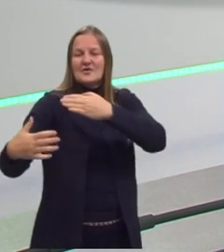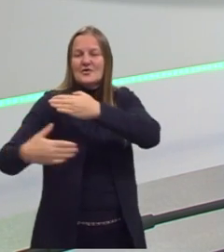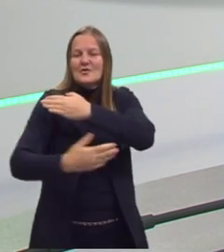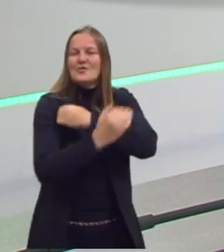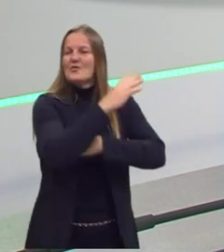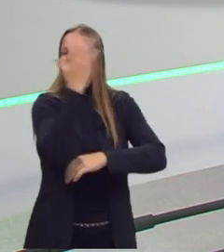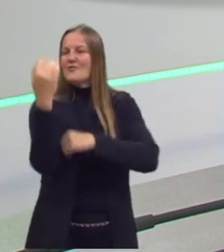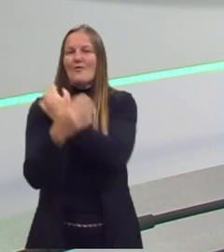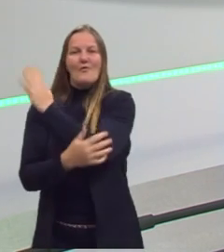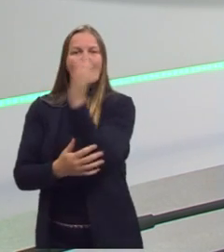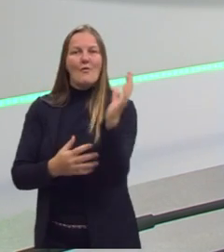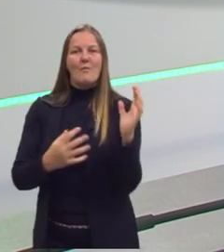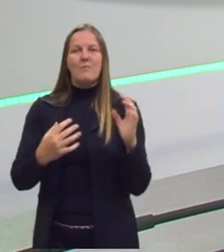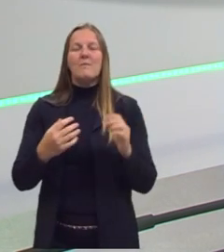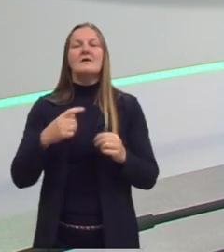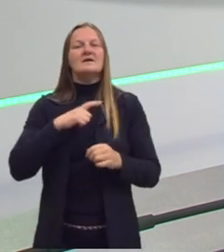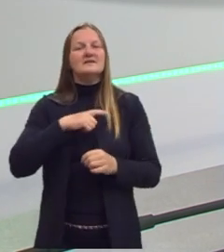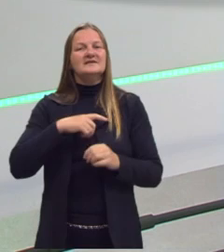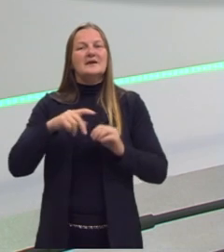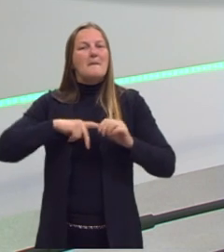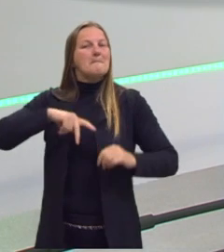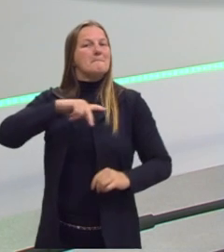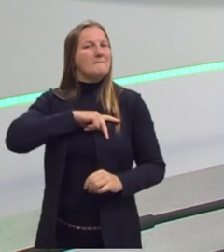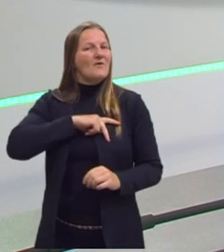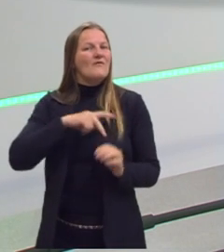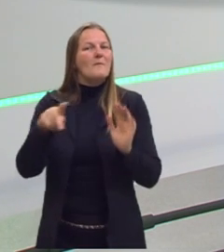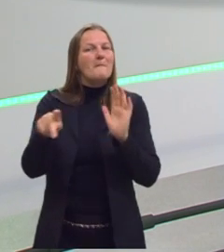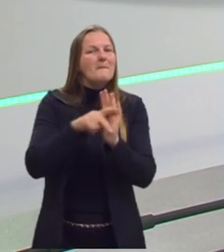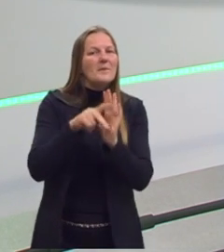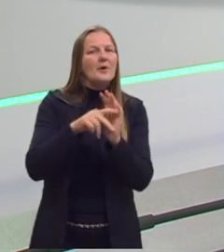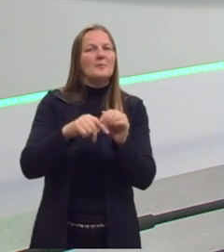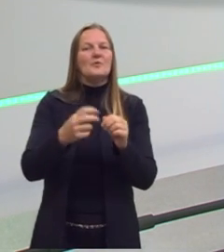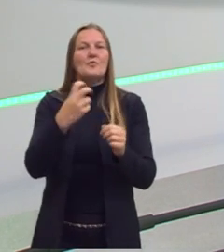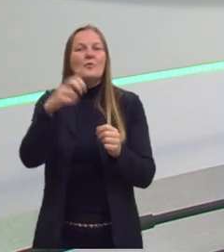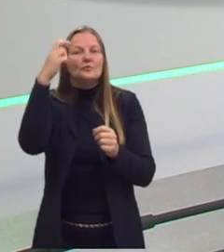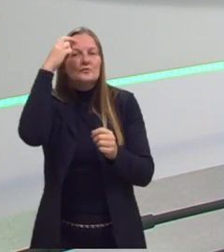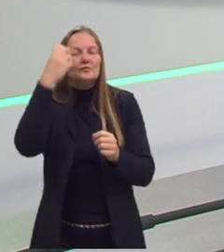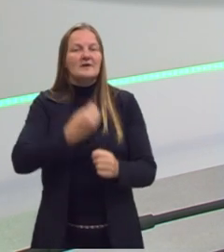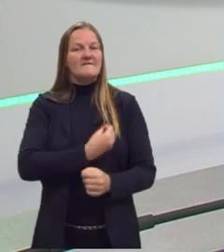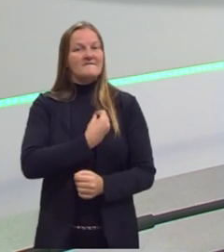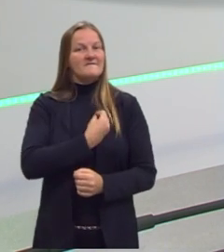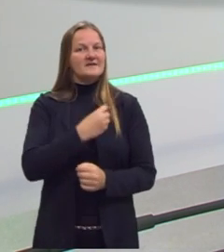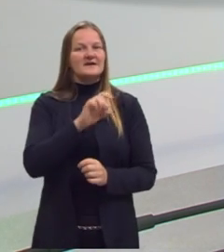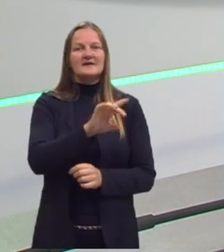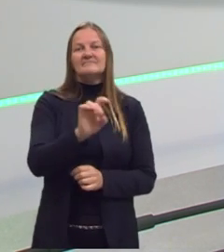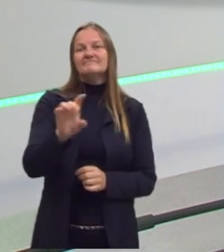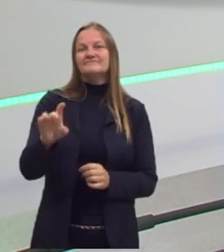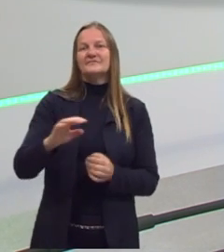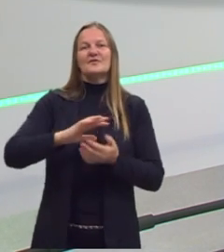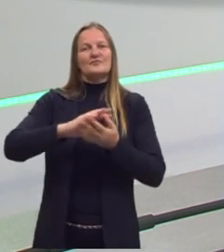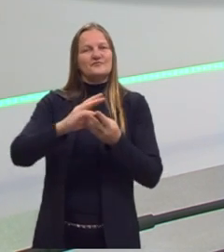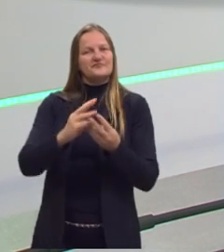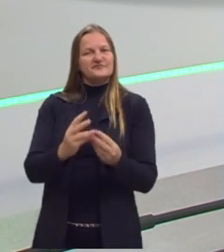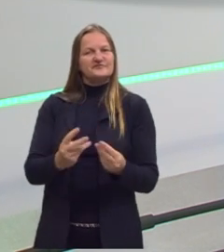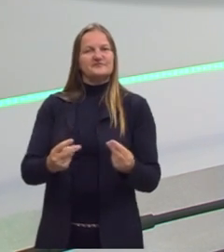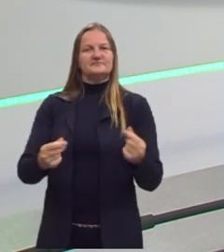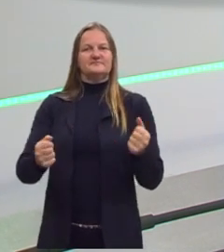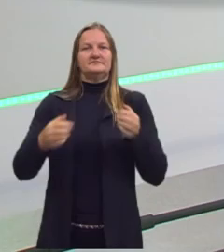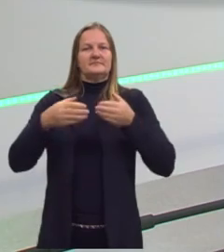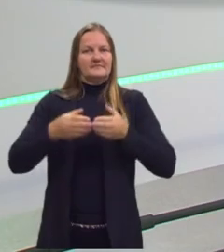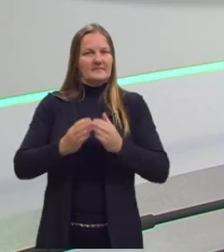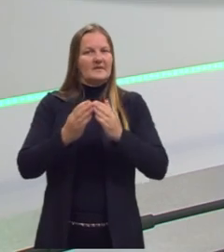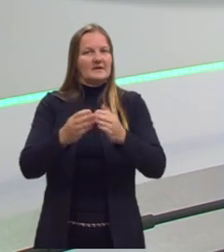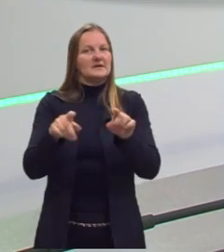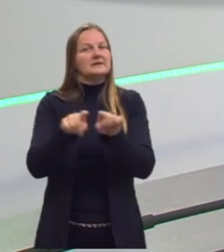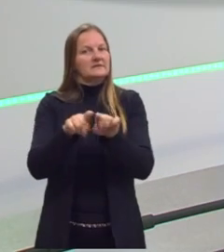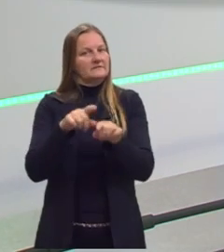dizimando algumas populações nativas e as suas culturas, o seu modo de viver, o seu modo de ser. Então, as navegações tiveram